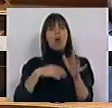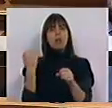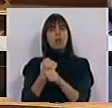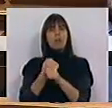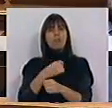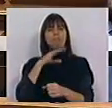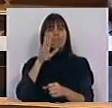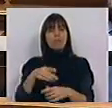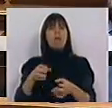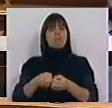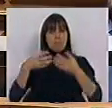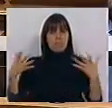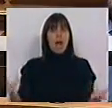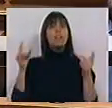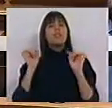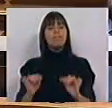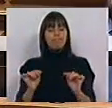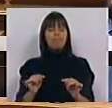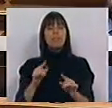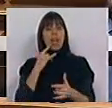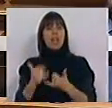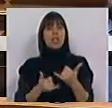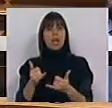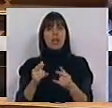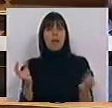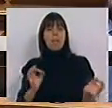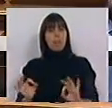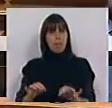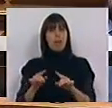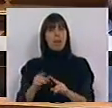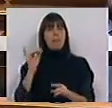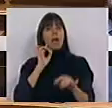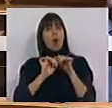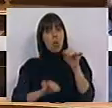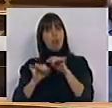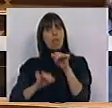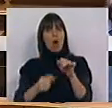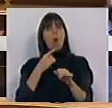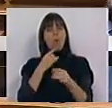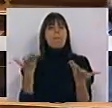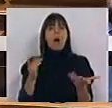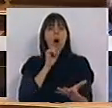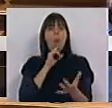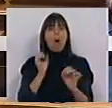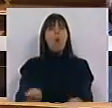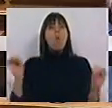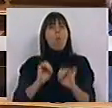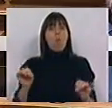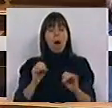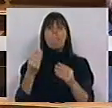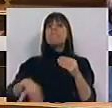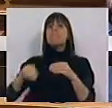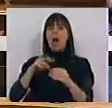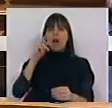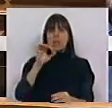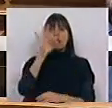laboral aumentou e esta é a geração mais bem preparada, com mais qualificações e sem oportunidades. Acresce